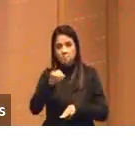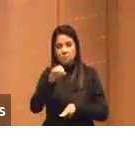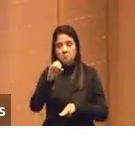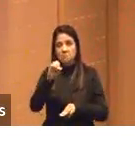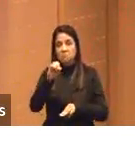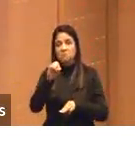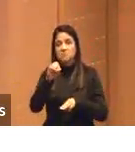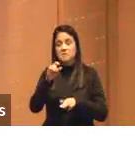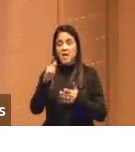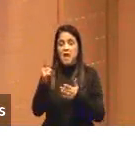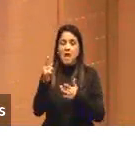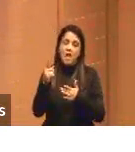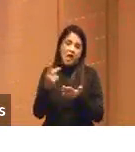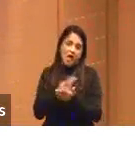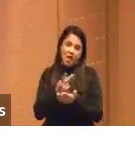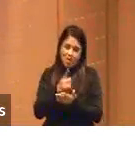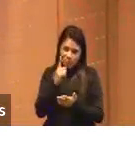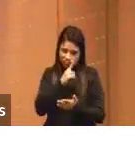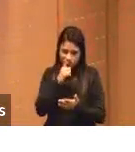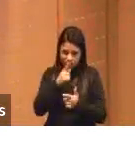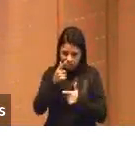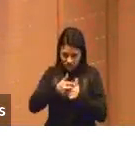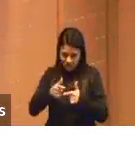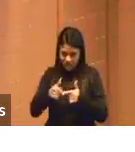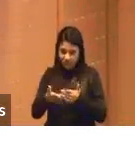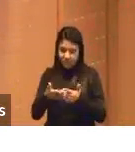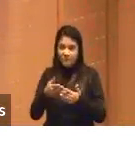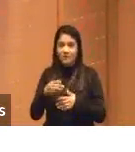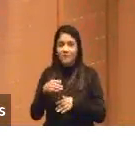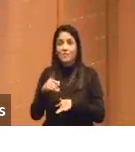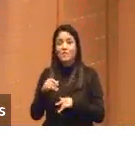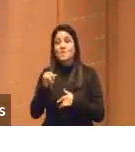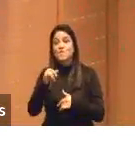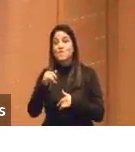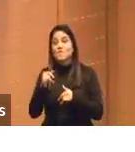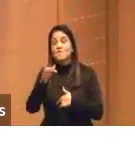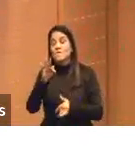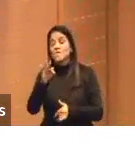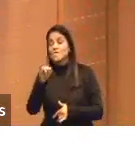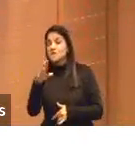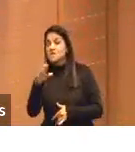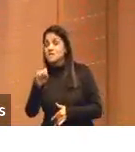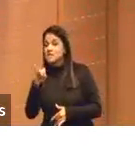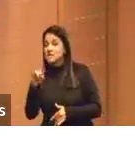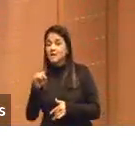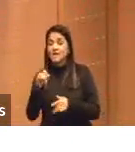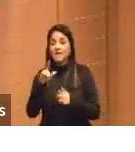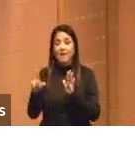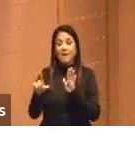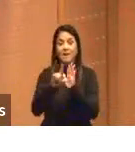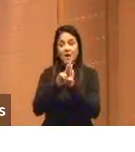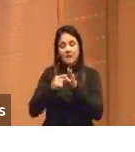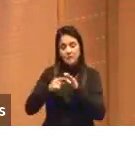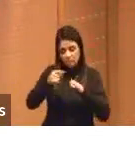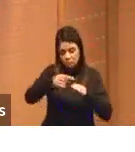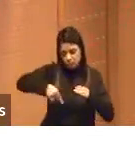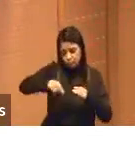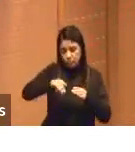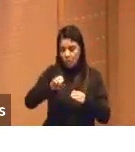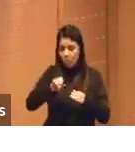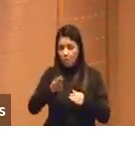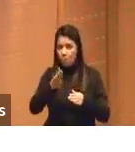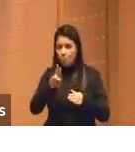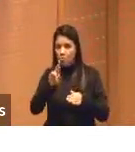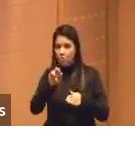resposta. Ou na física, o que acontece dentro do buraco negro, lá no centro, que as leis da física não se aplicam. Numa